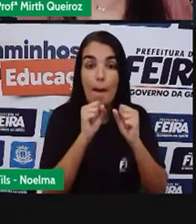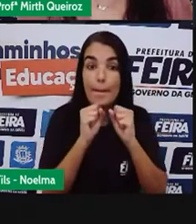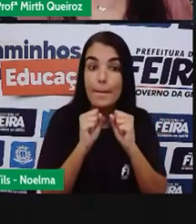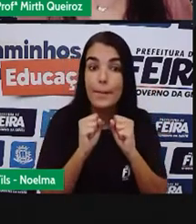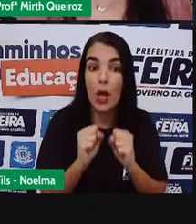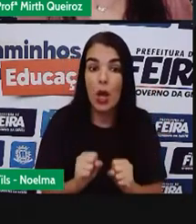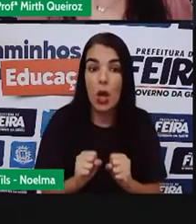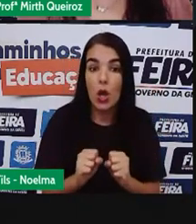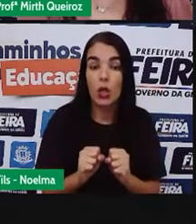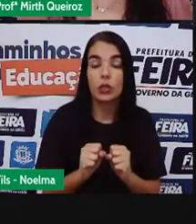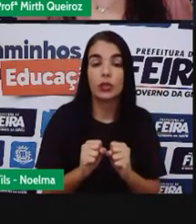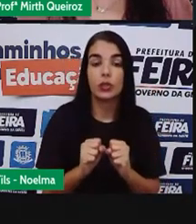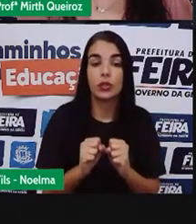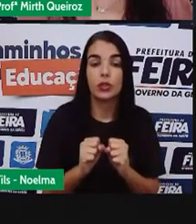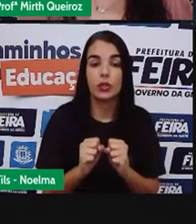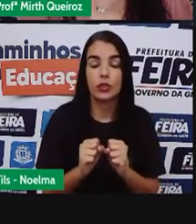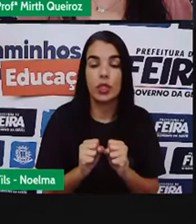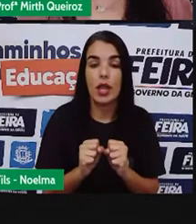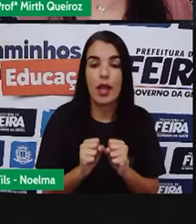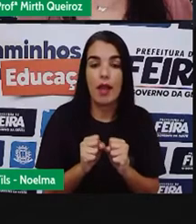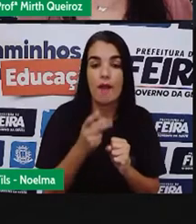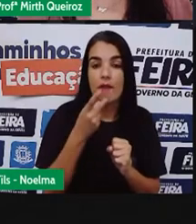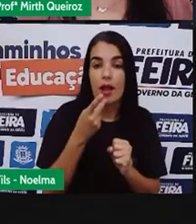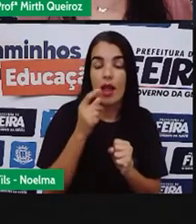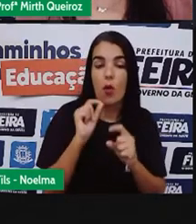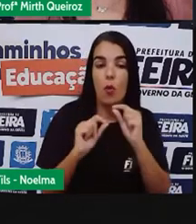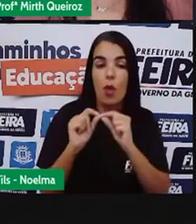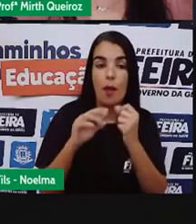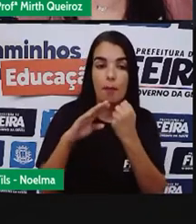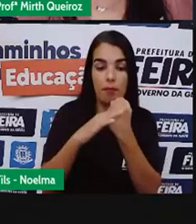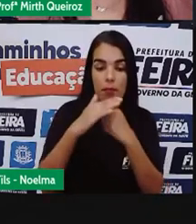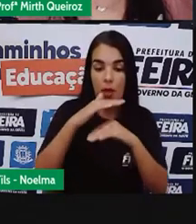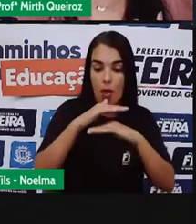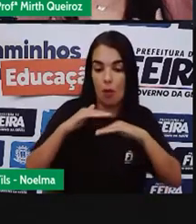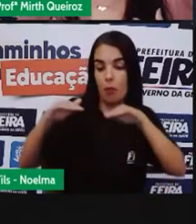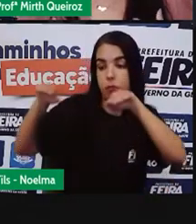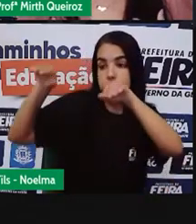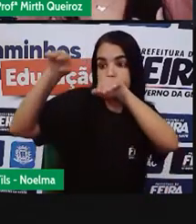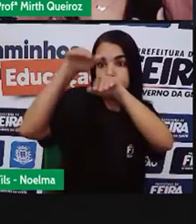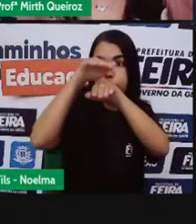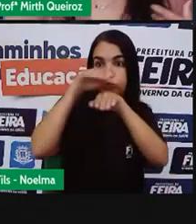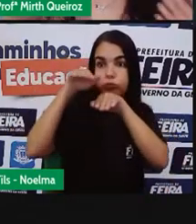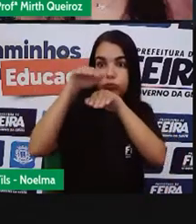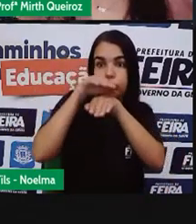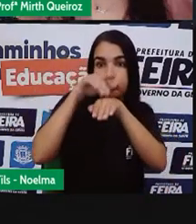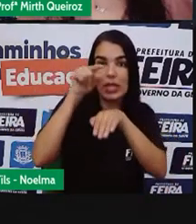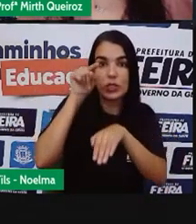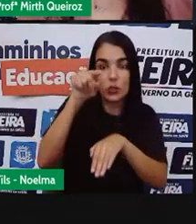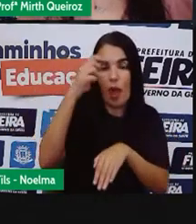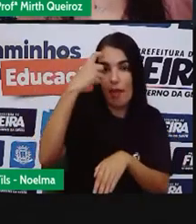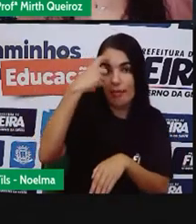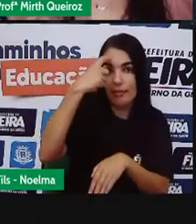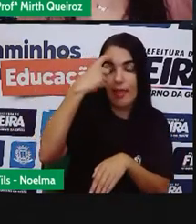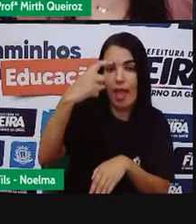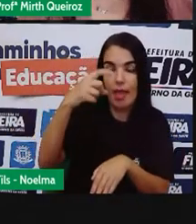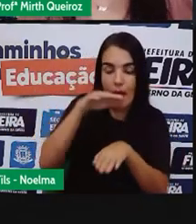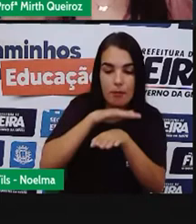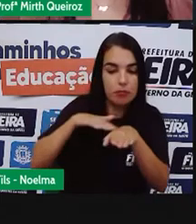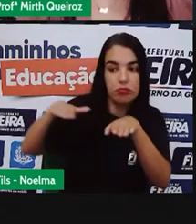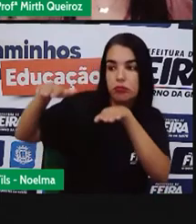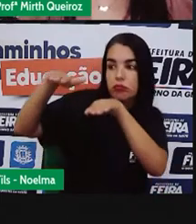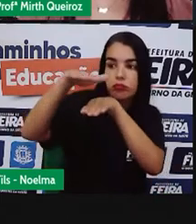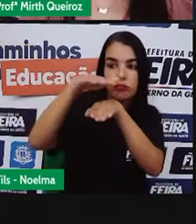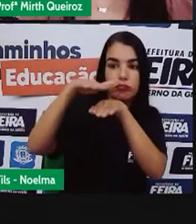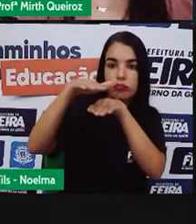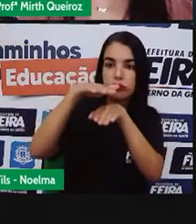fala que você tem que ter sua própria opinião, não significa que sua ideia deve prevalecer, ser superior ao autor e você ler